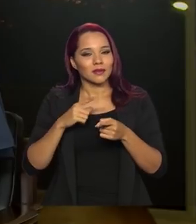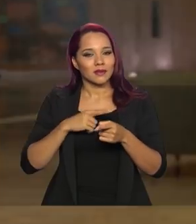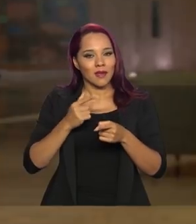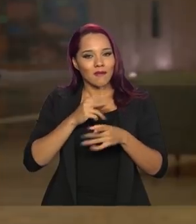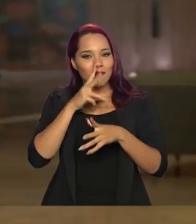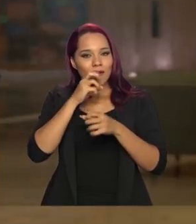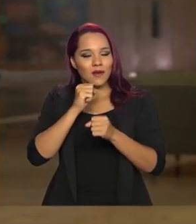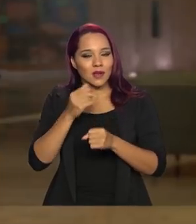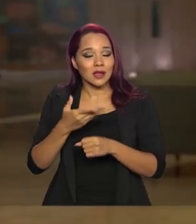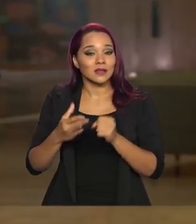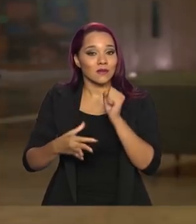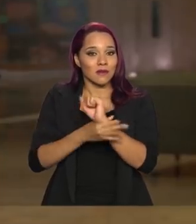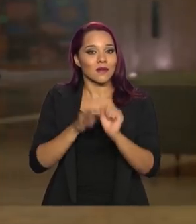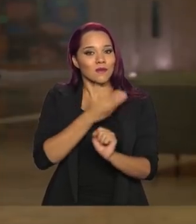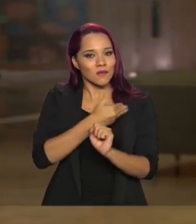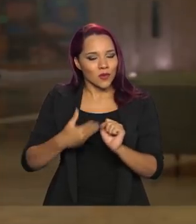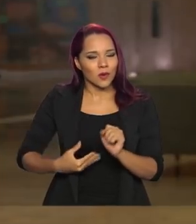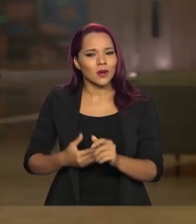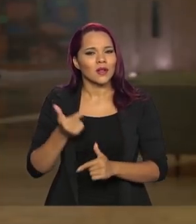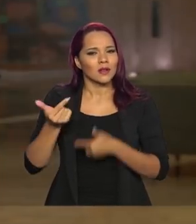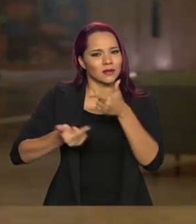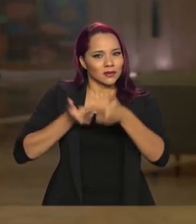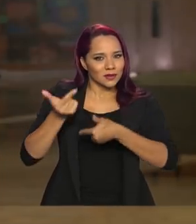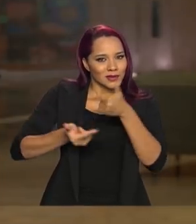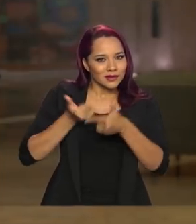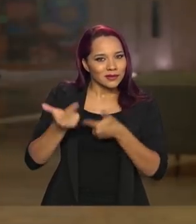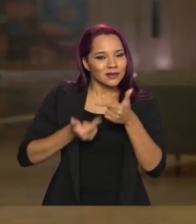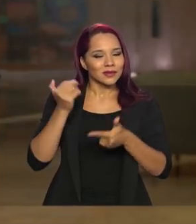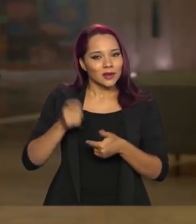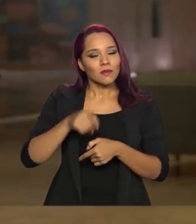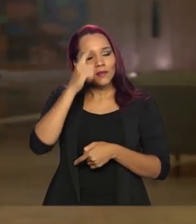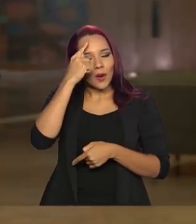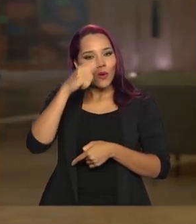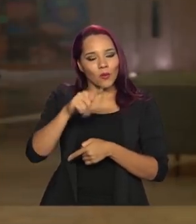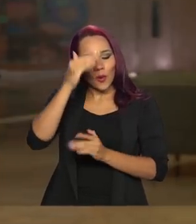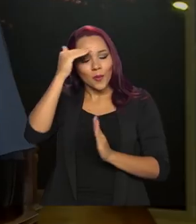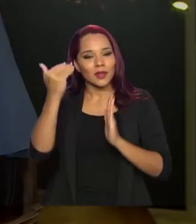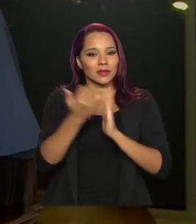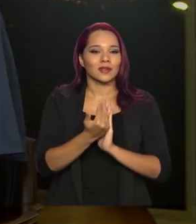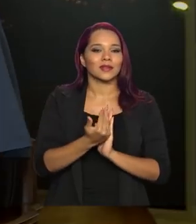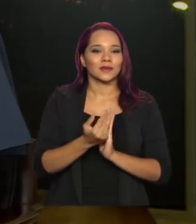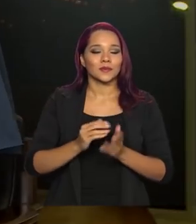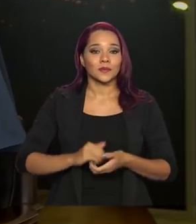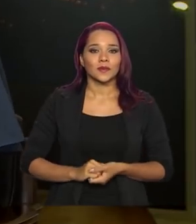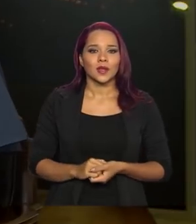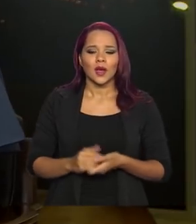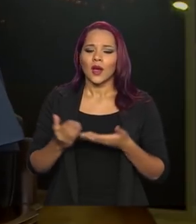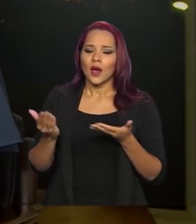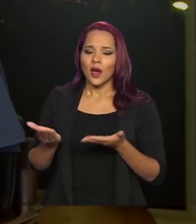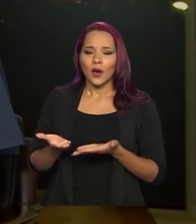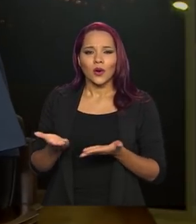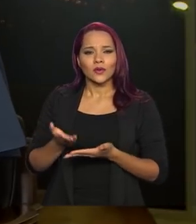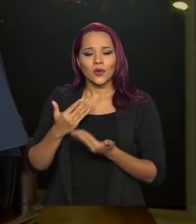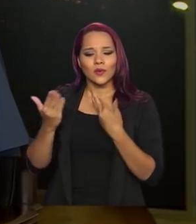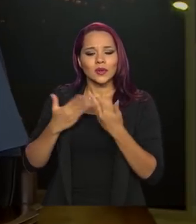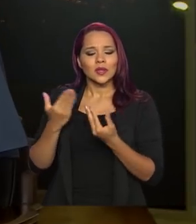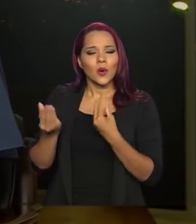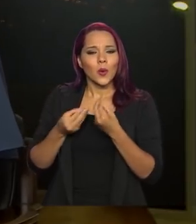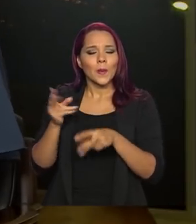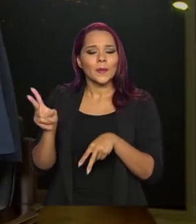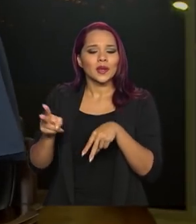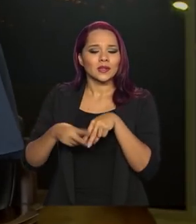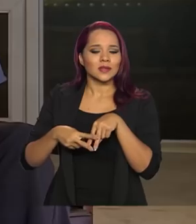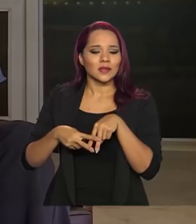pública estão trabalhando para que a ordem seja estritamente cumprida. Ministro, agora a gente vai falar um pouquinho sobre os presídios.